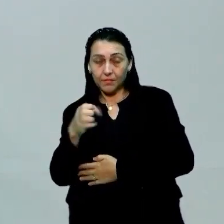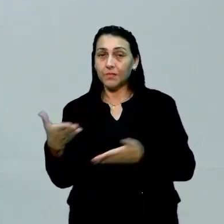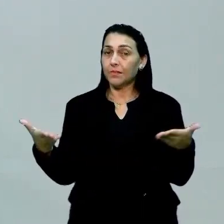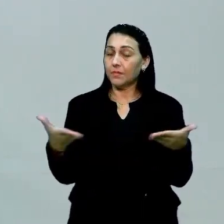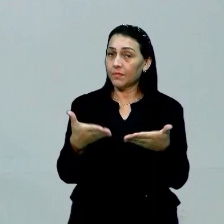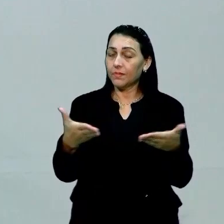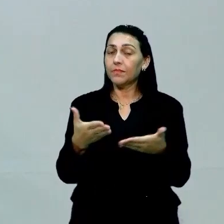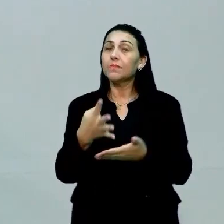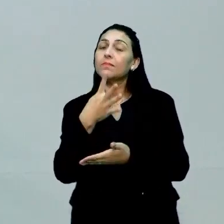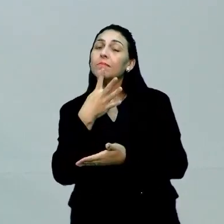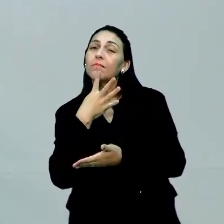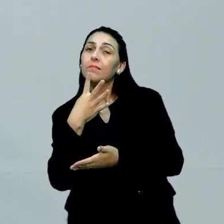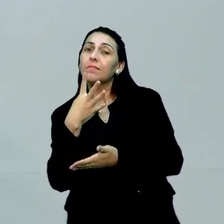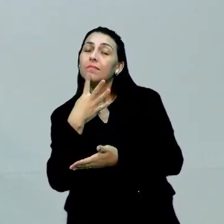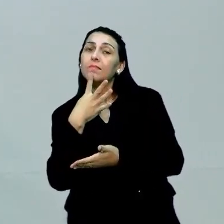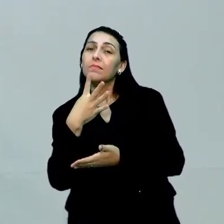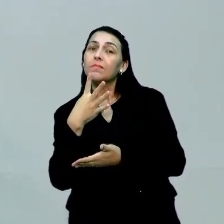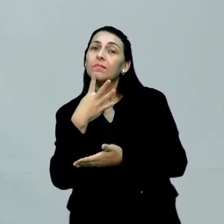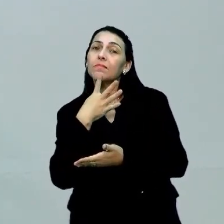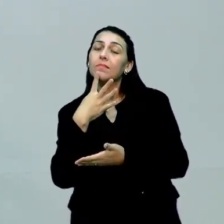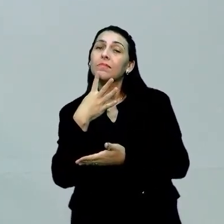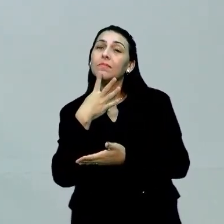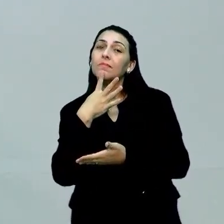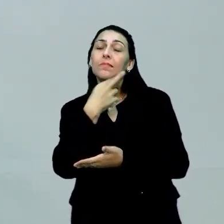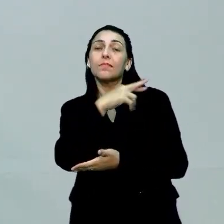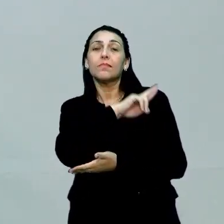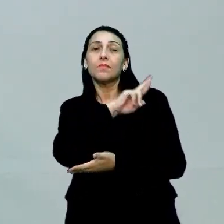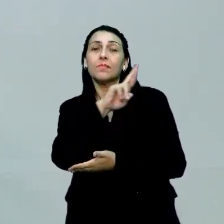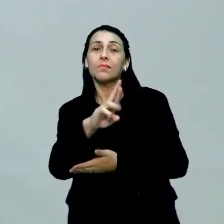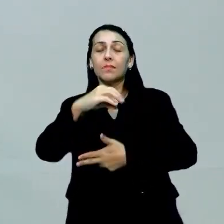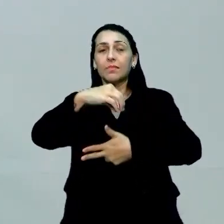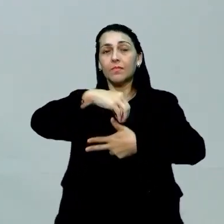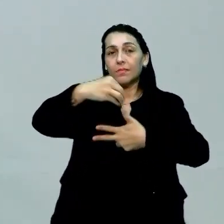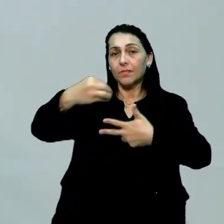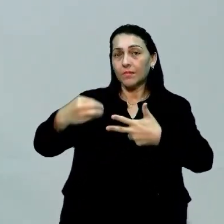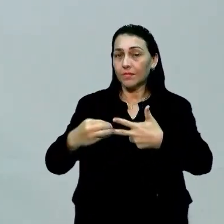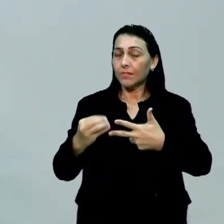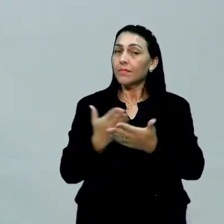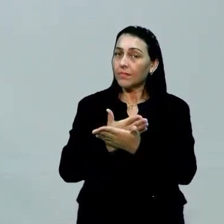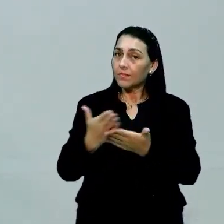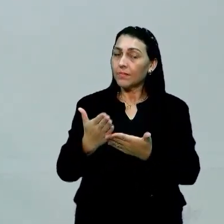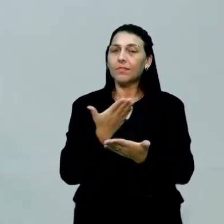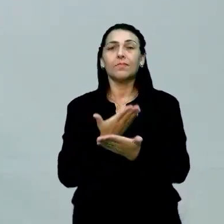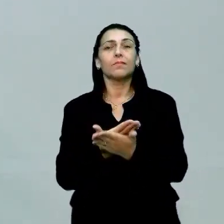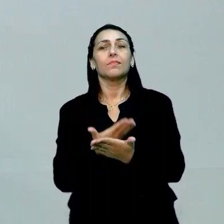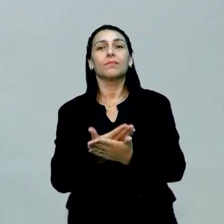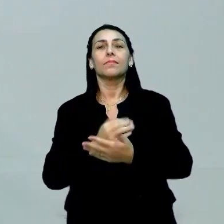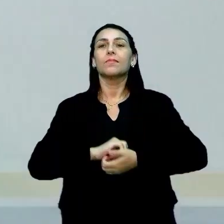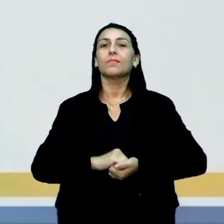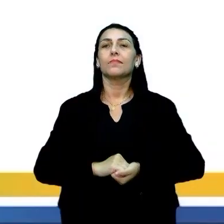nós iremos conhecer as competências do Enem. Vamos iniciar nossa aula.